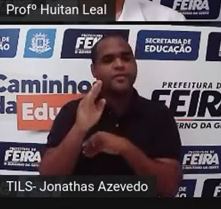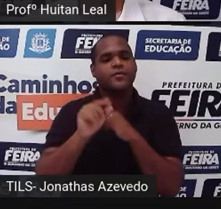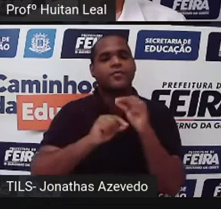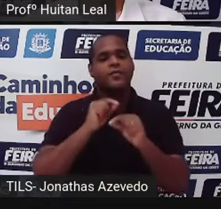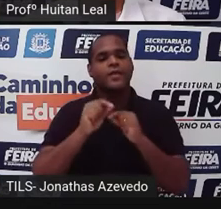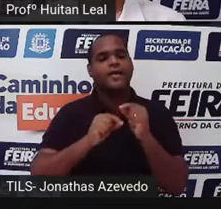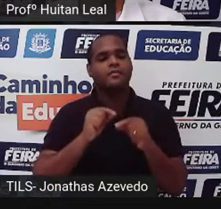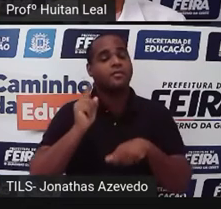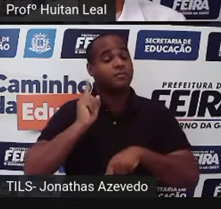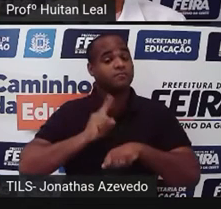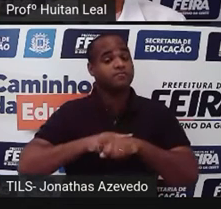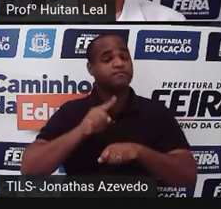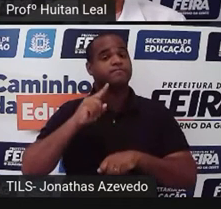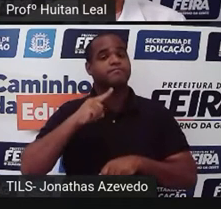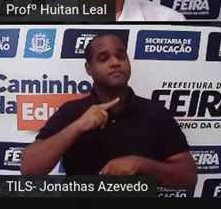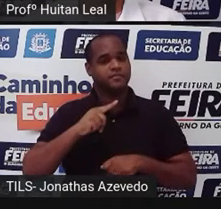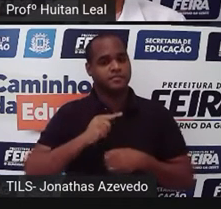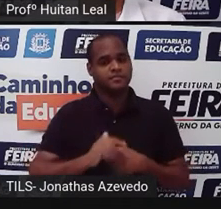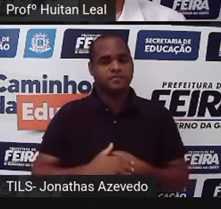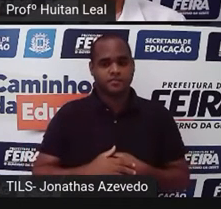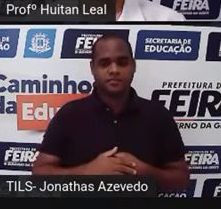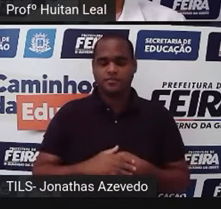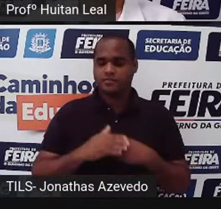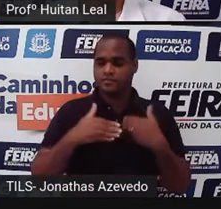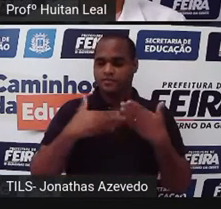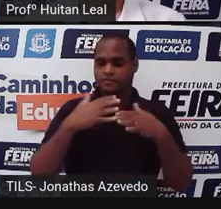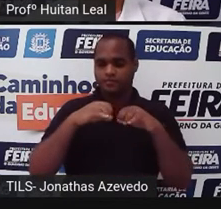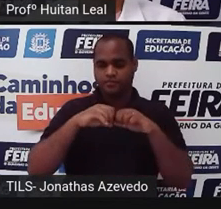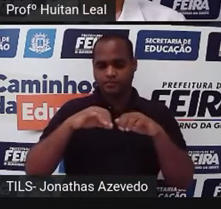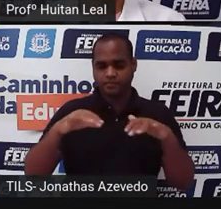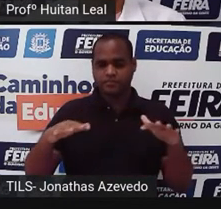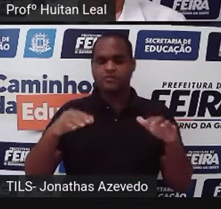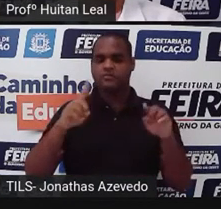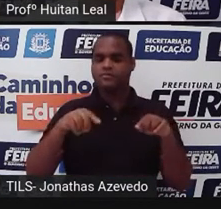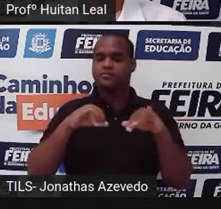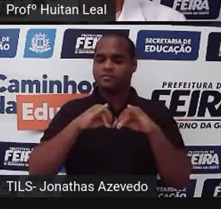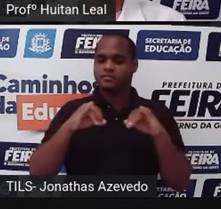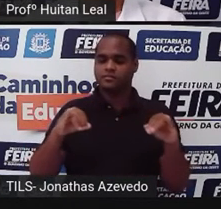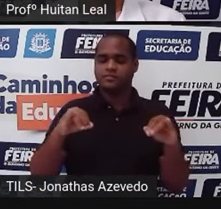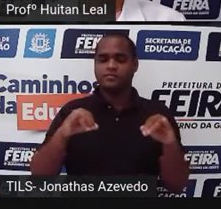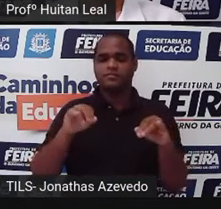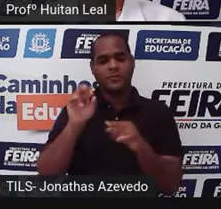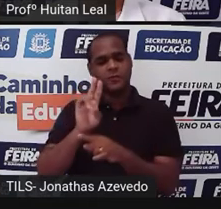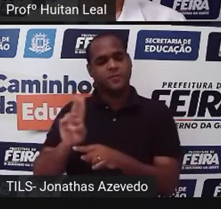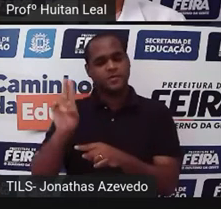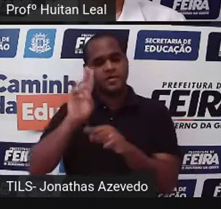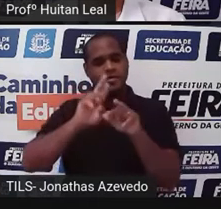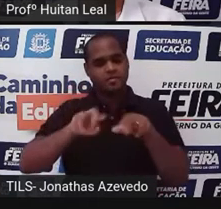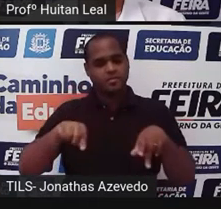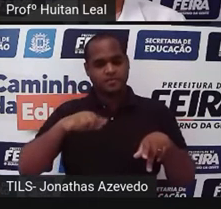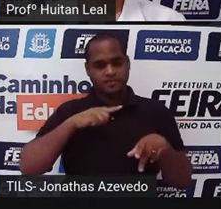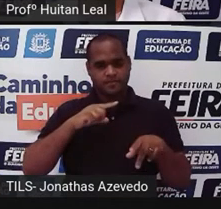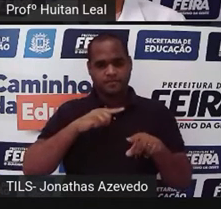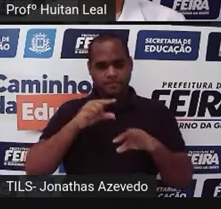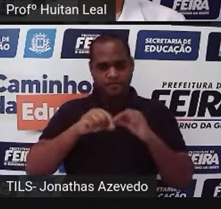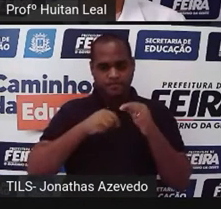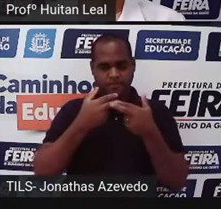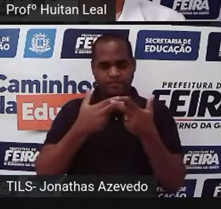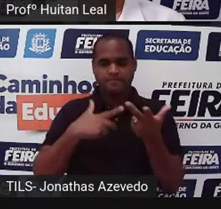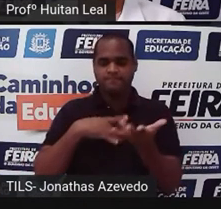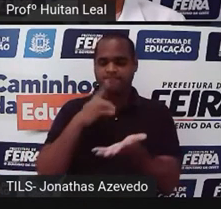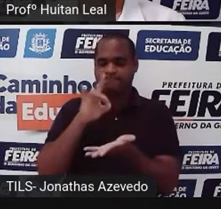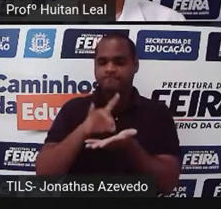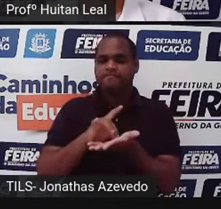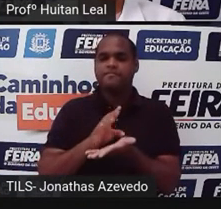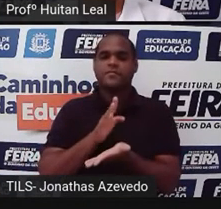no momento. O ocorrido que vai ser veiculado pela notícia. Uso de evidências de outras fontes confiáveis,